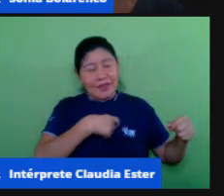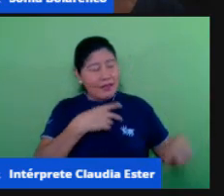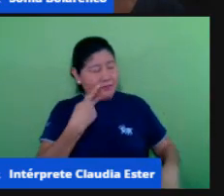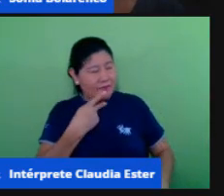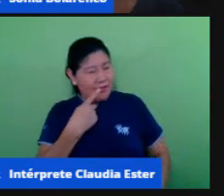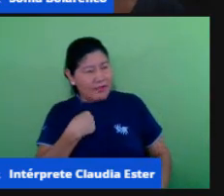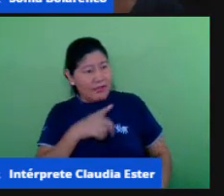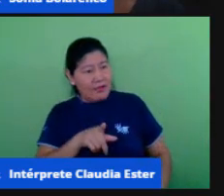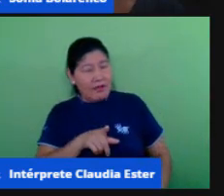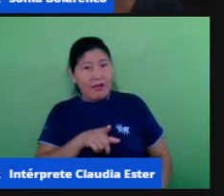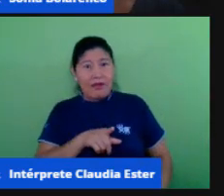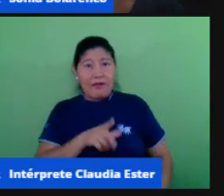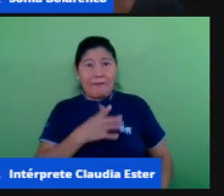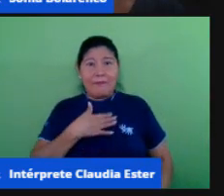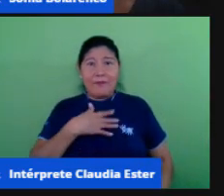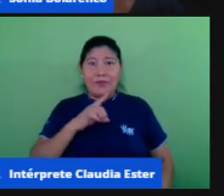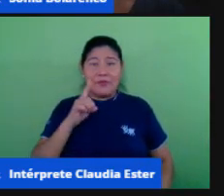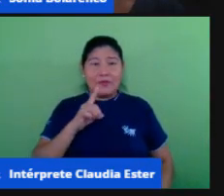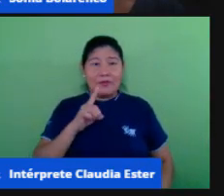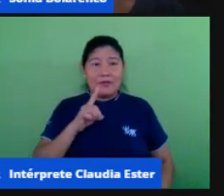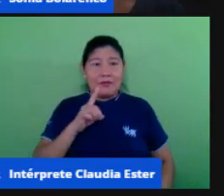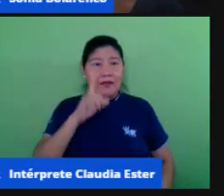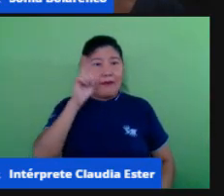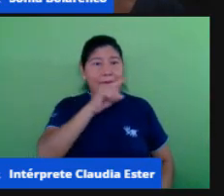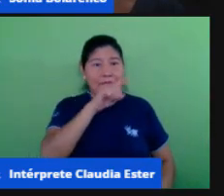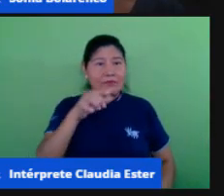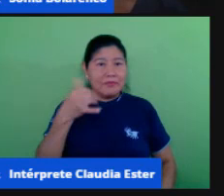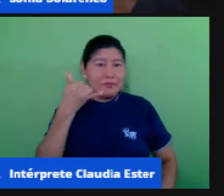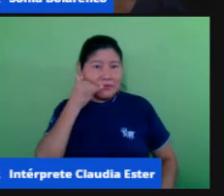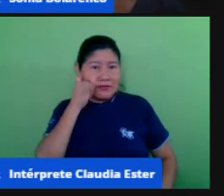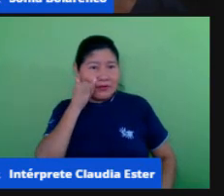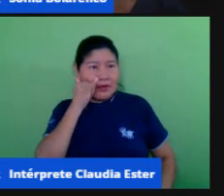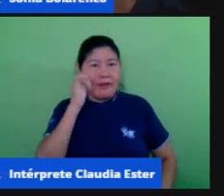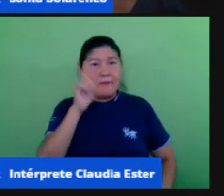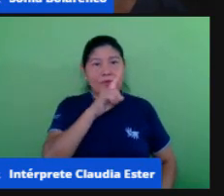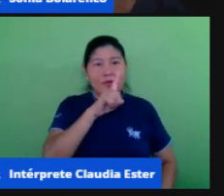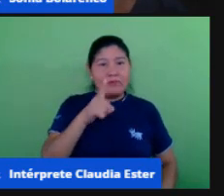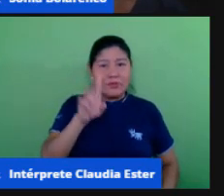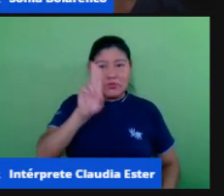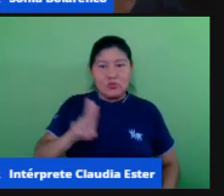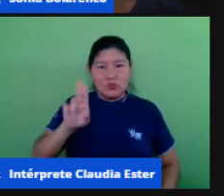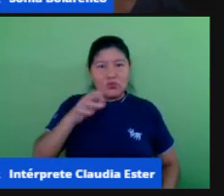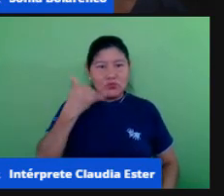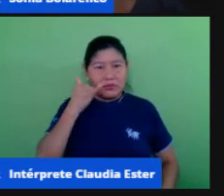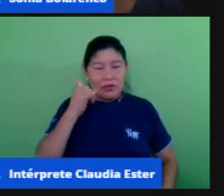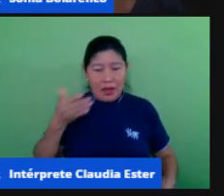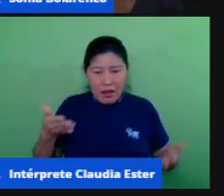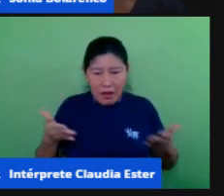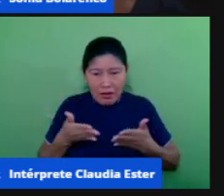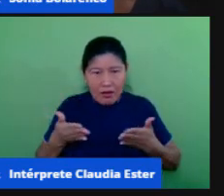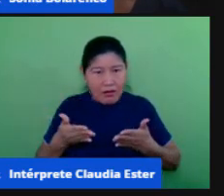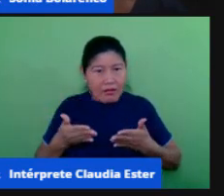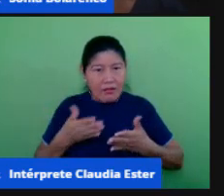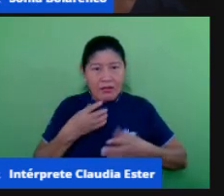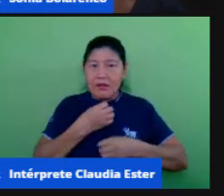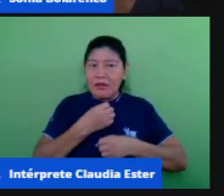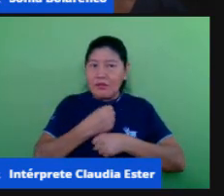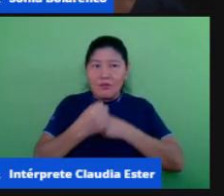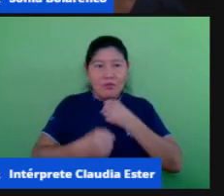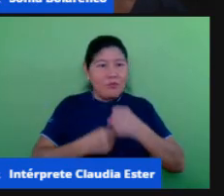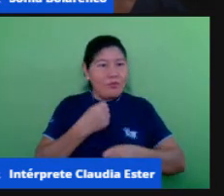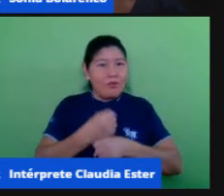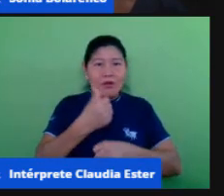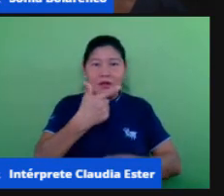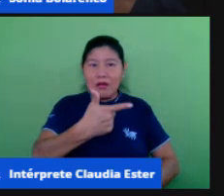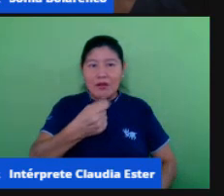em dia traga o celular porque a aula acontece pelo celular então adaptar-se aos avanços